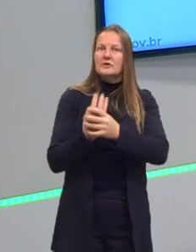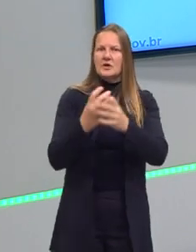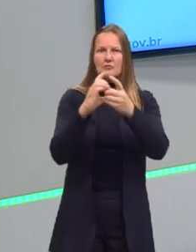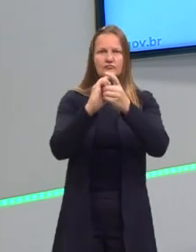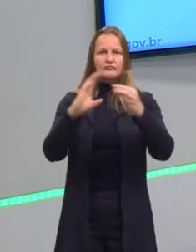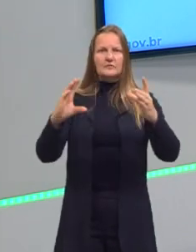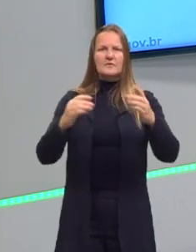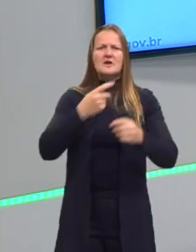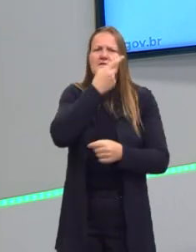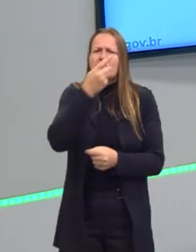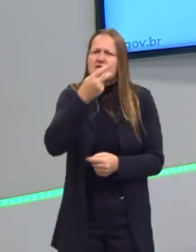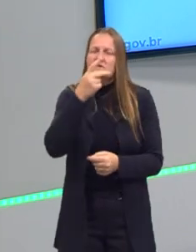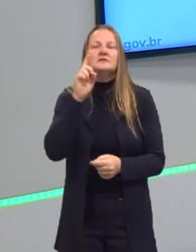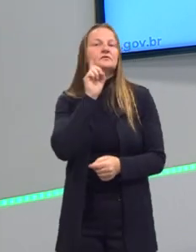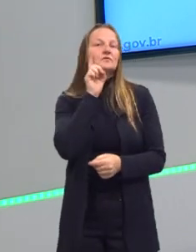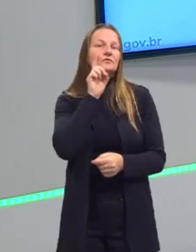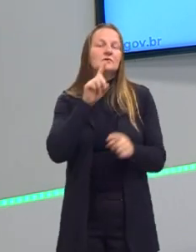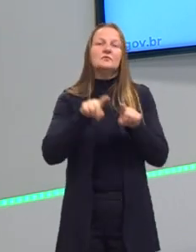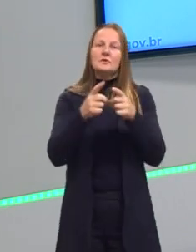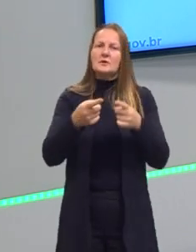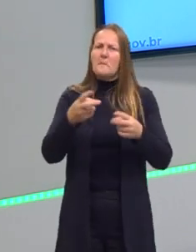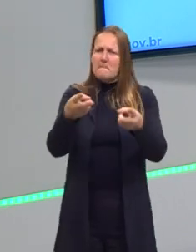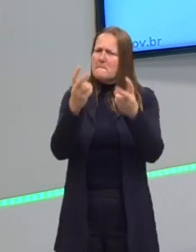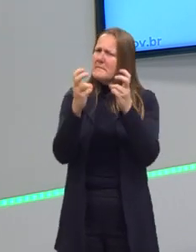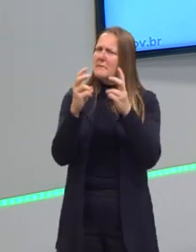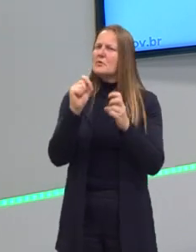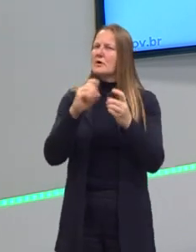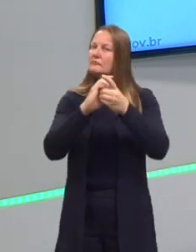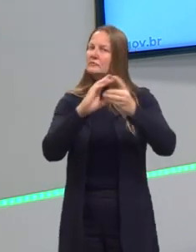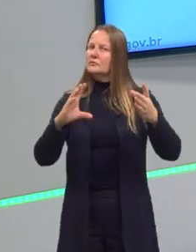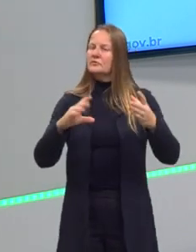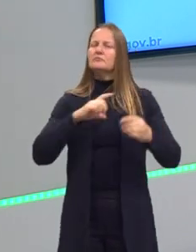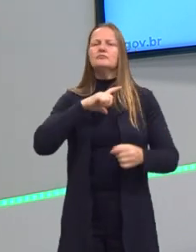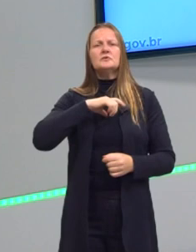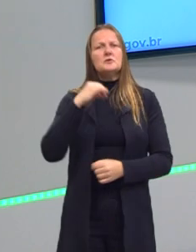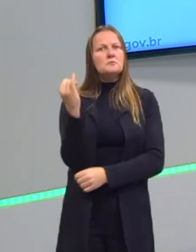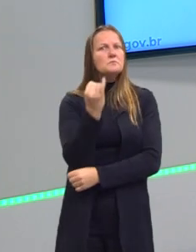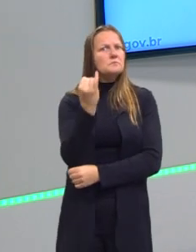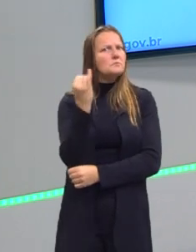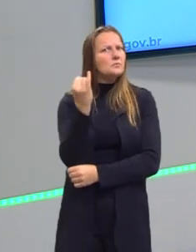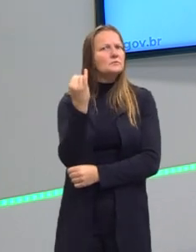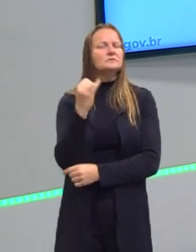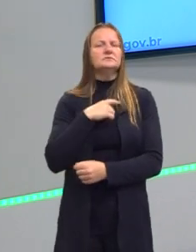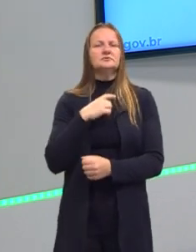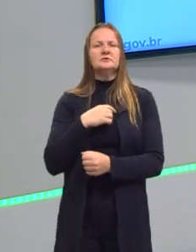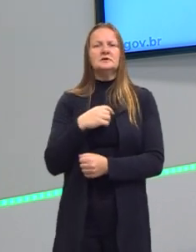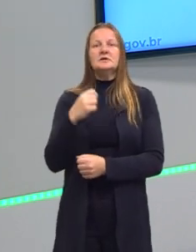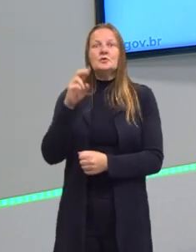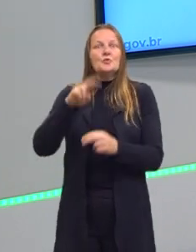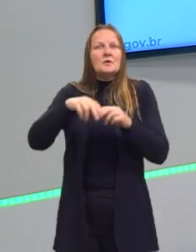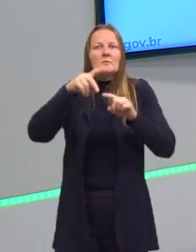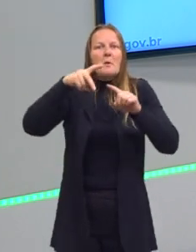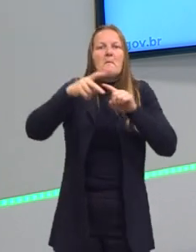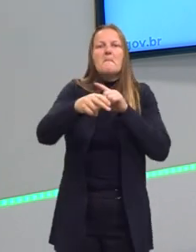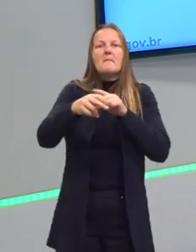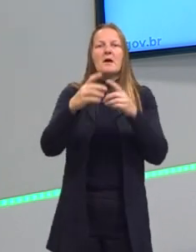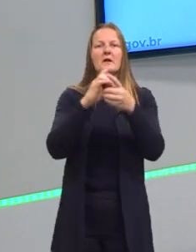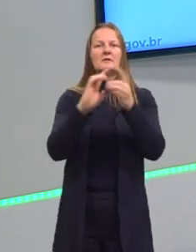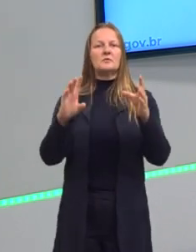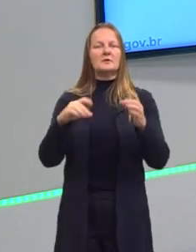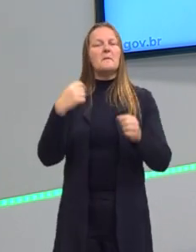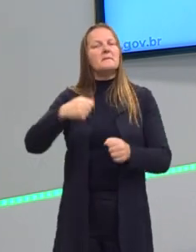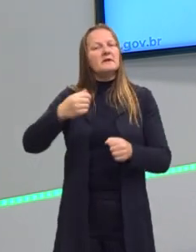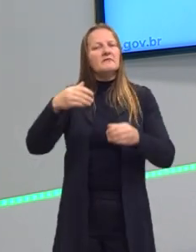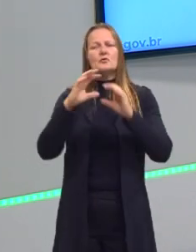Ele visita os Estados Unidos e percebe que a democracia seria algo inevitável. Em algum momento iria acontecer a